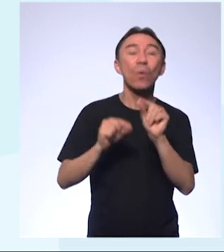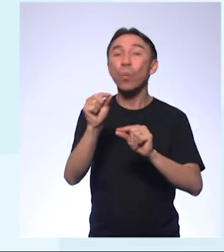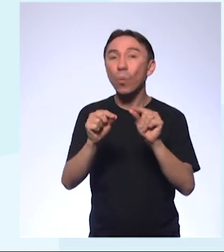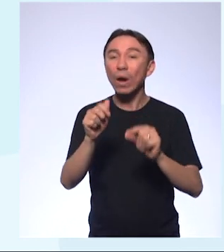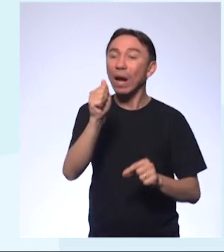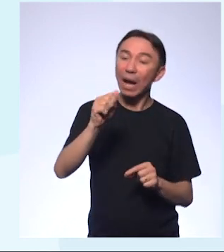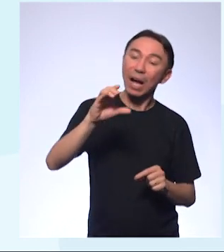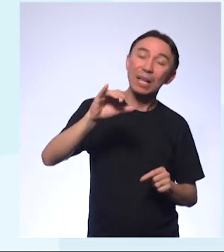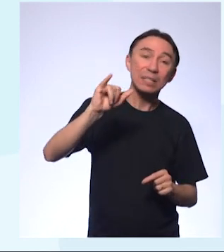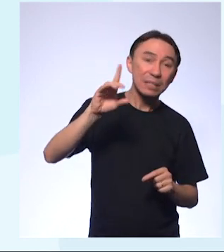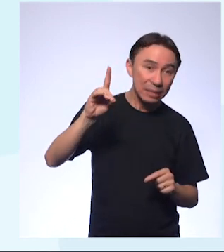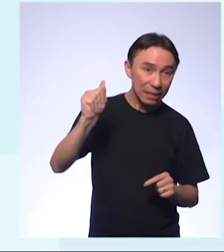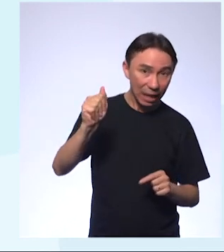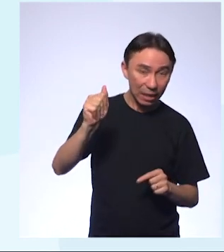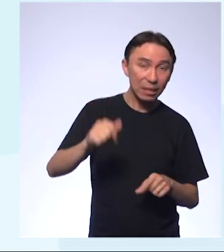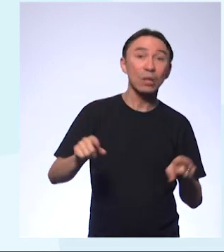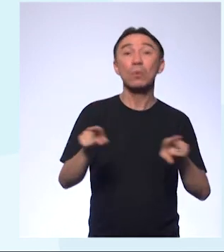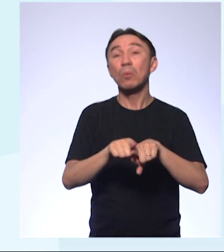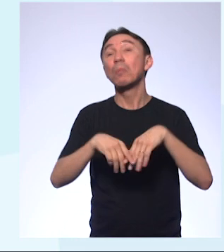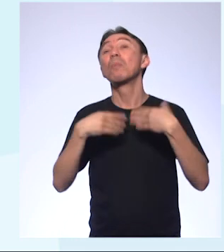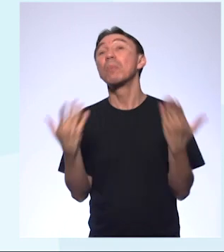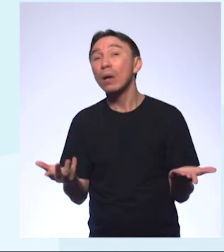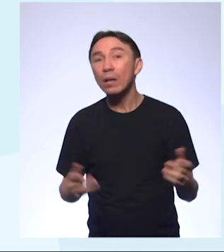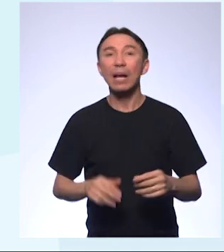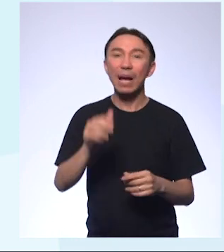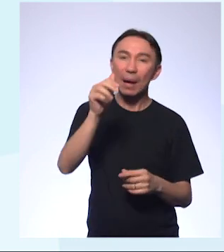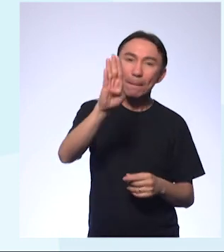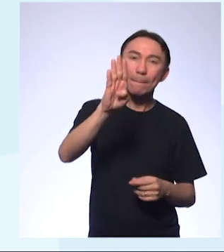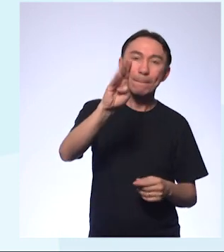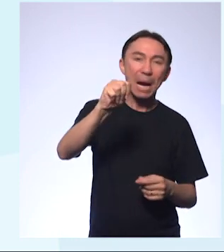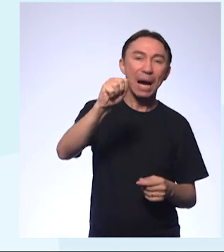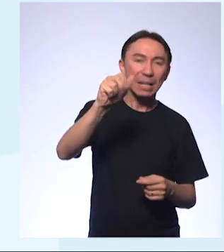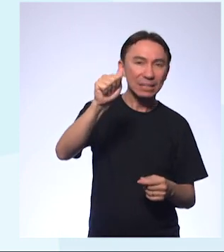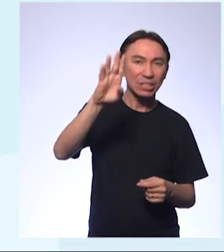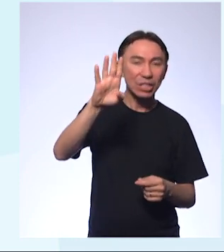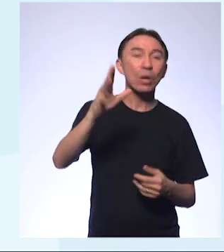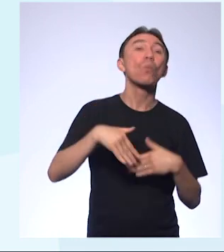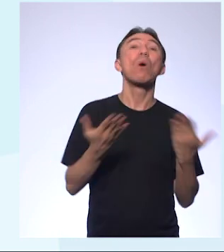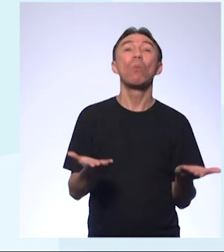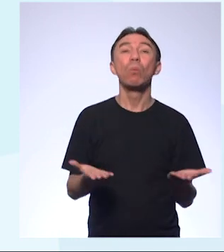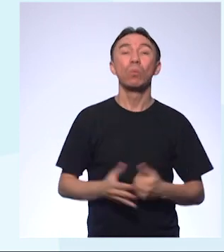na tabela? Quais são ácidas e quais delas são alcalinas? Um minutinho.